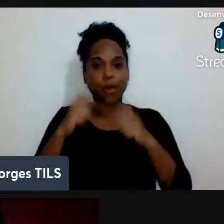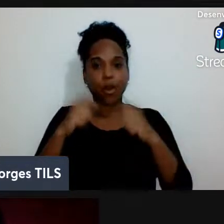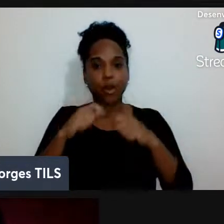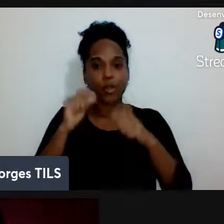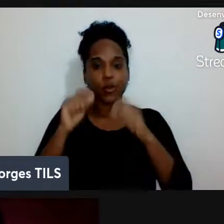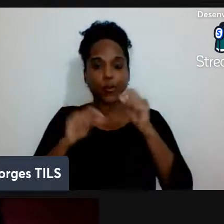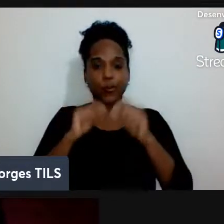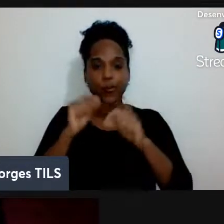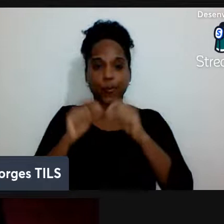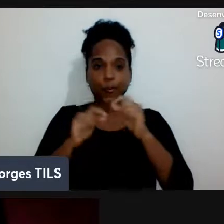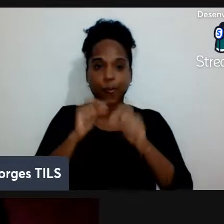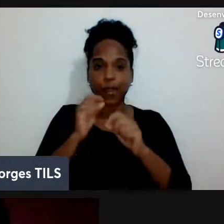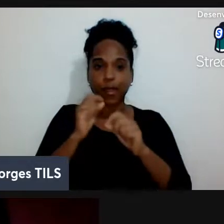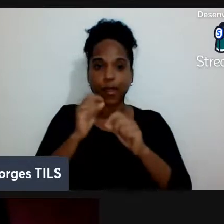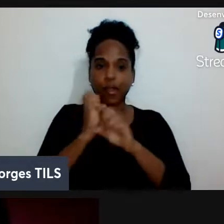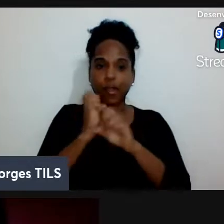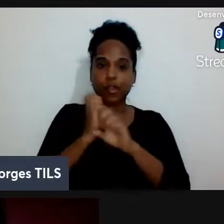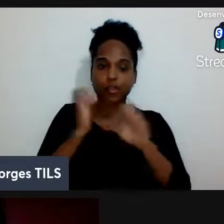ainda